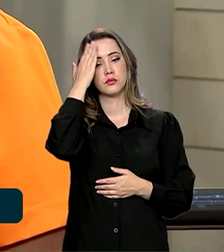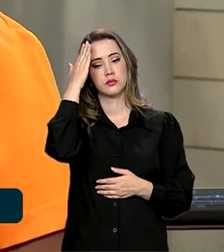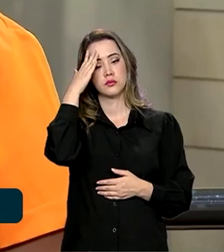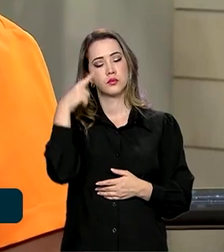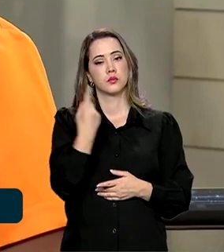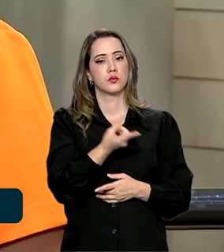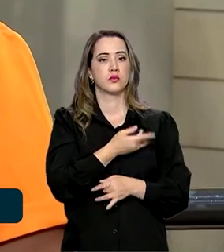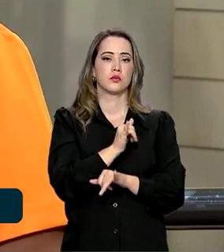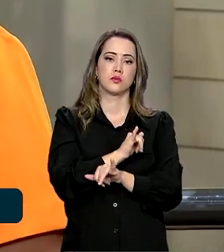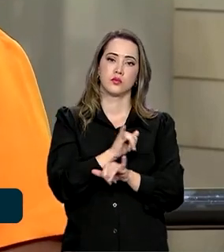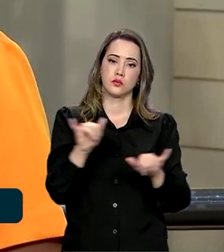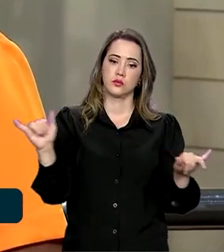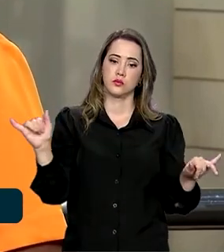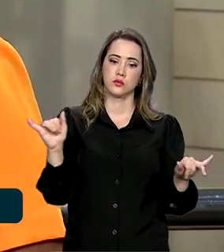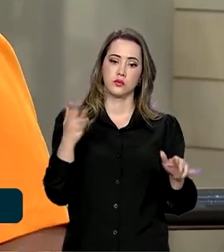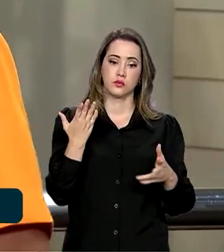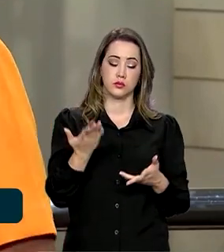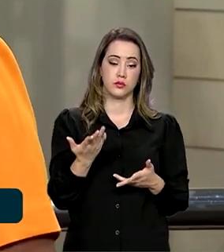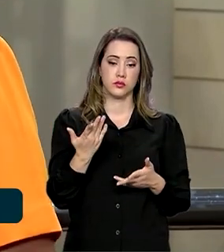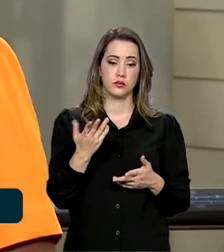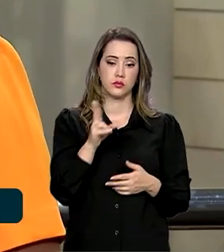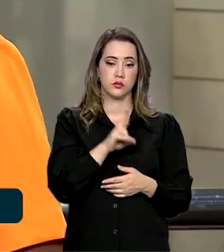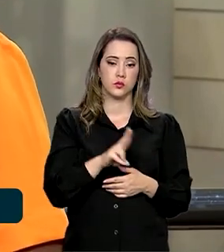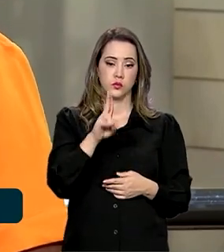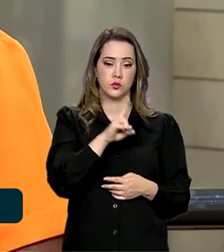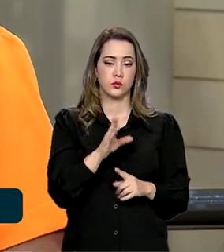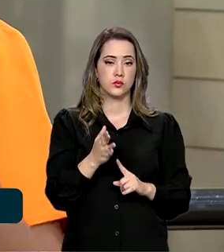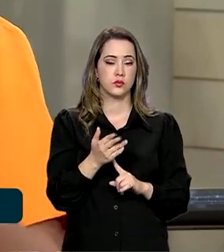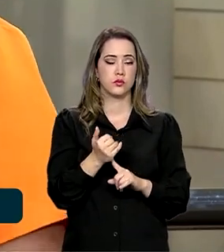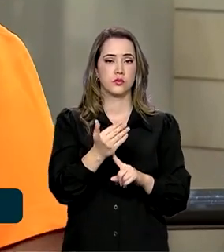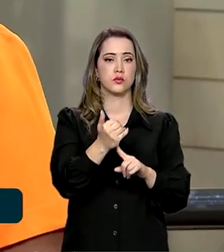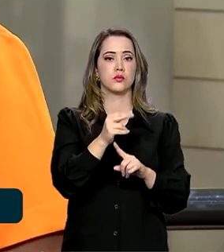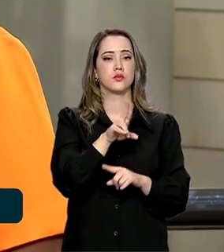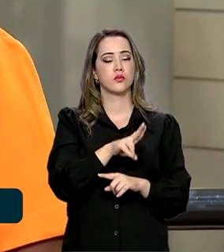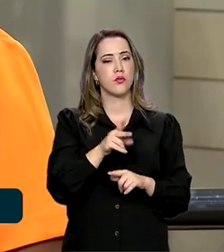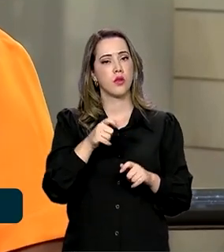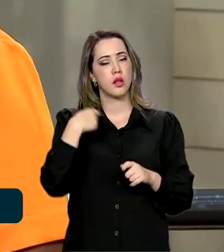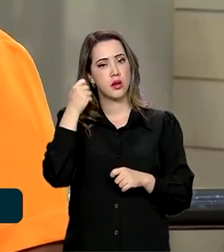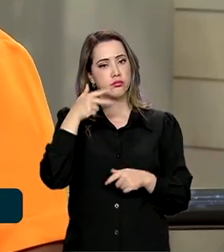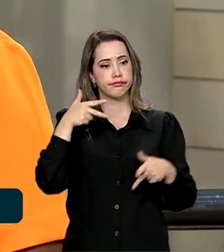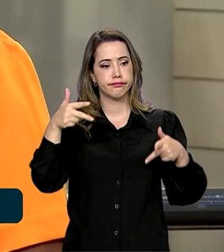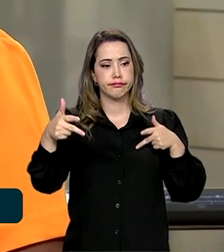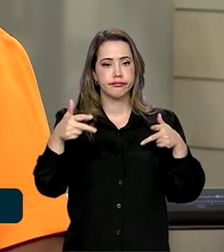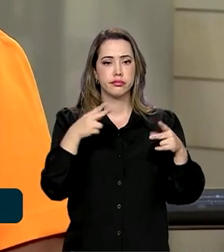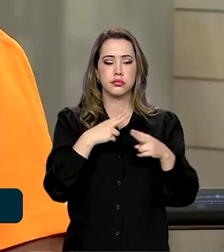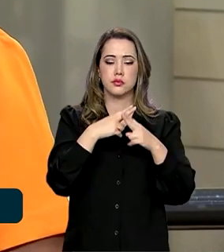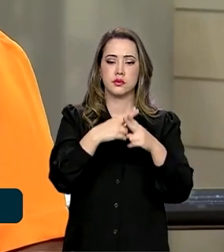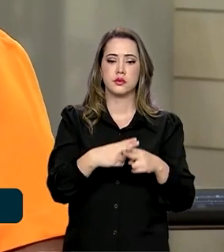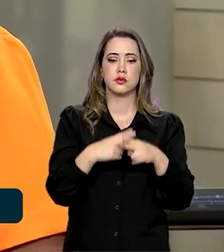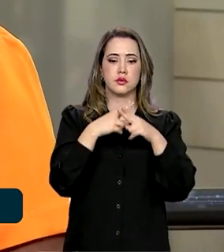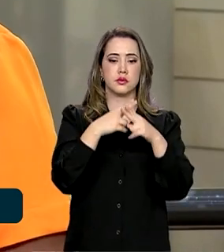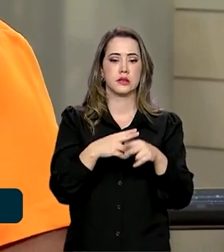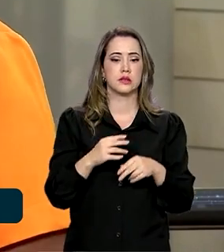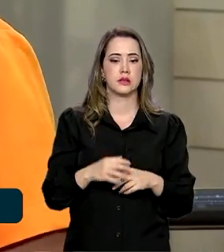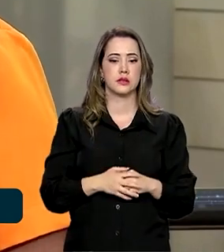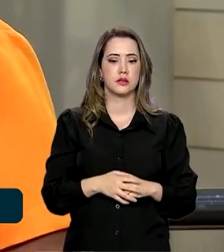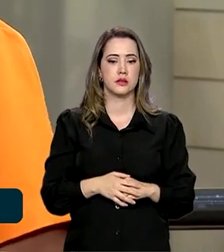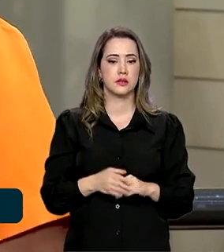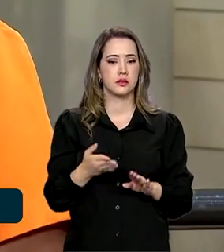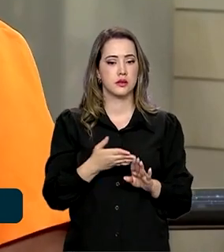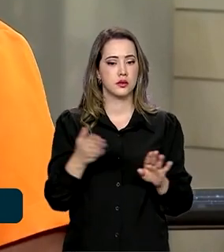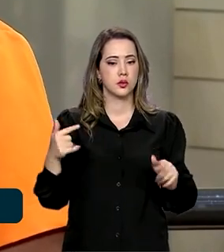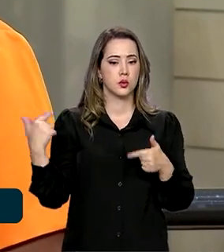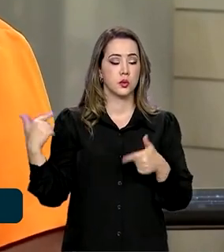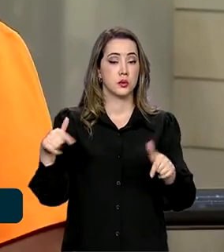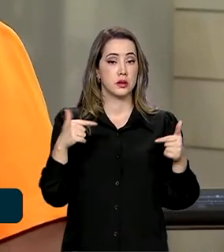anunciamos que, através da tecnologia, que é o monitoramento de satélites, em uma ação